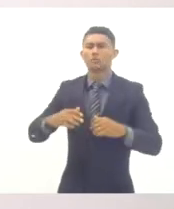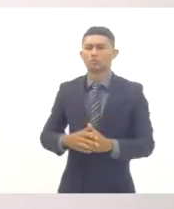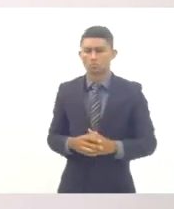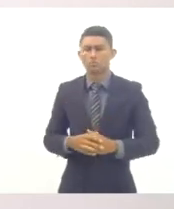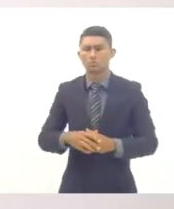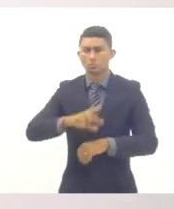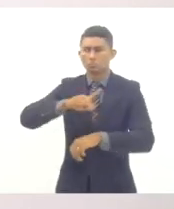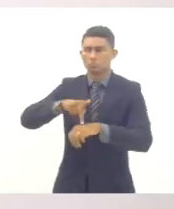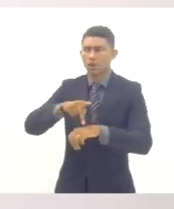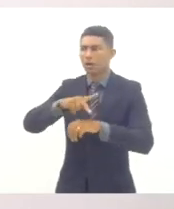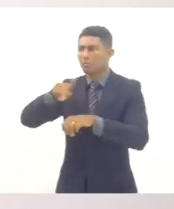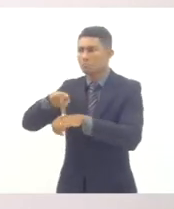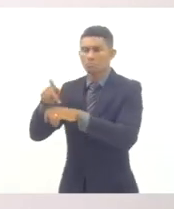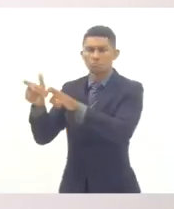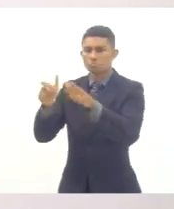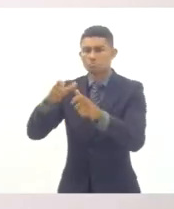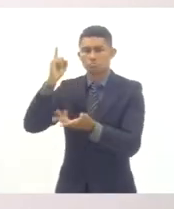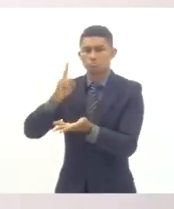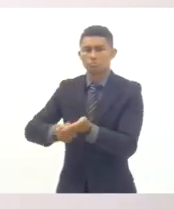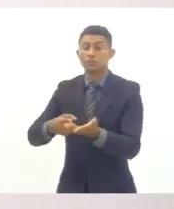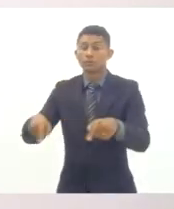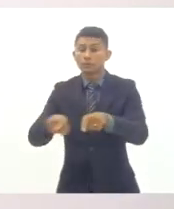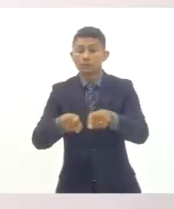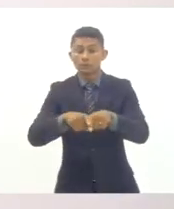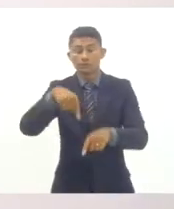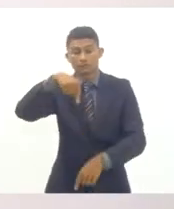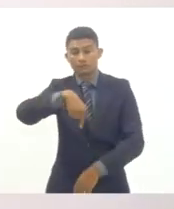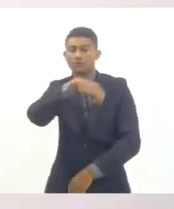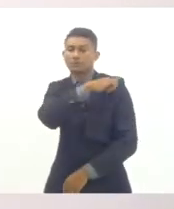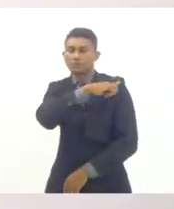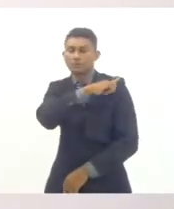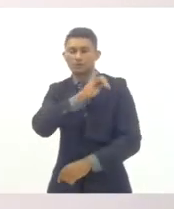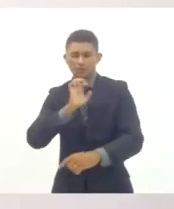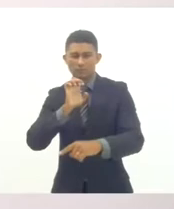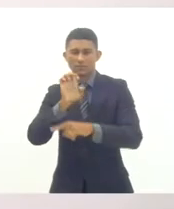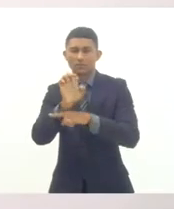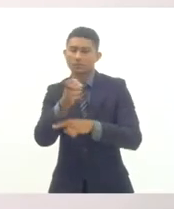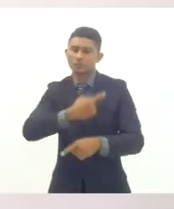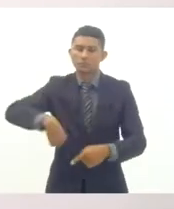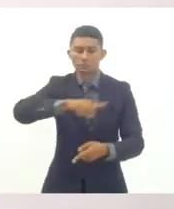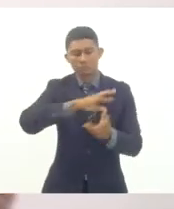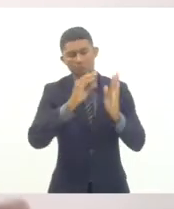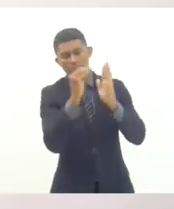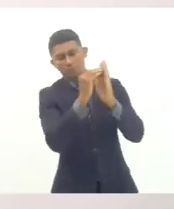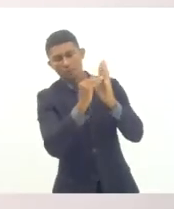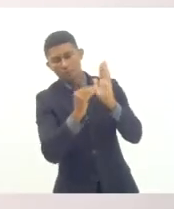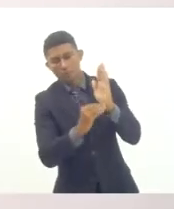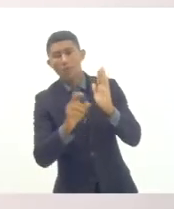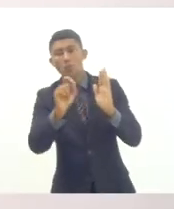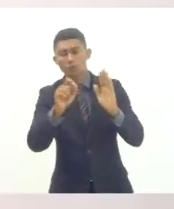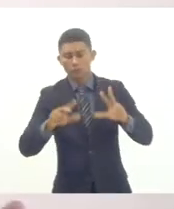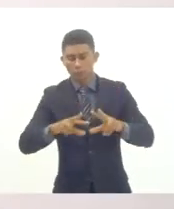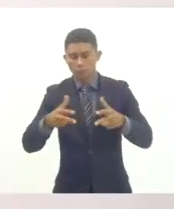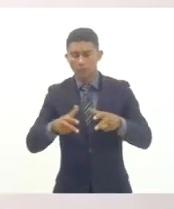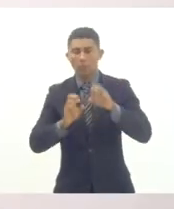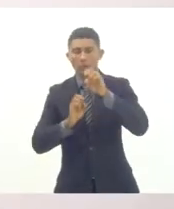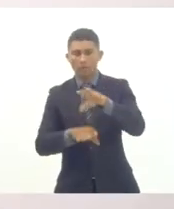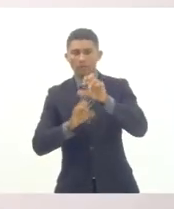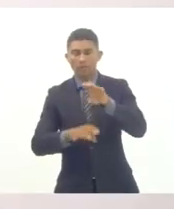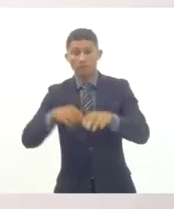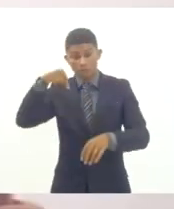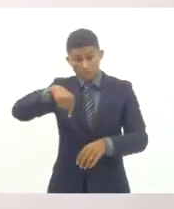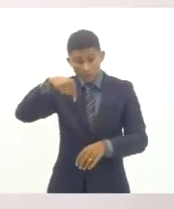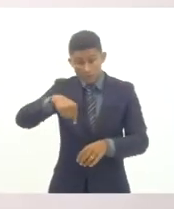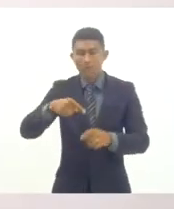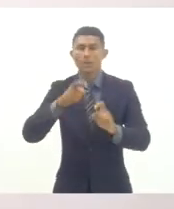temos a parte do Estado do Rio de Janeiro, onde nós colocamos as demandas que a Comissão de Educação tem debatido